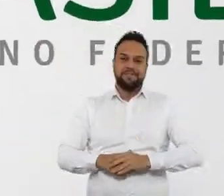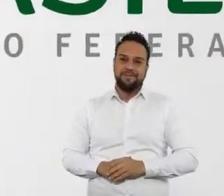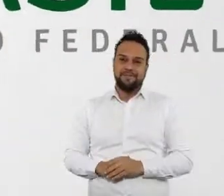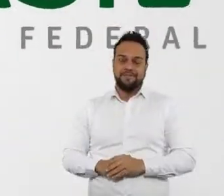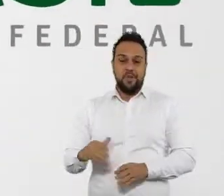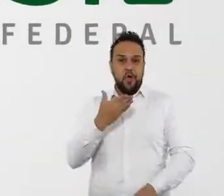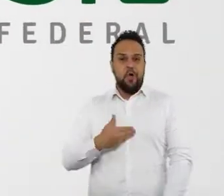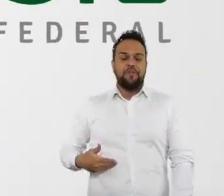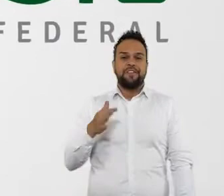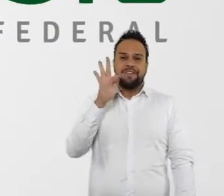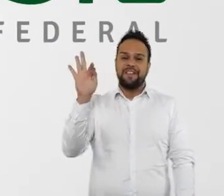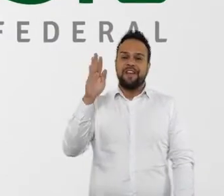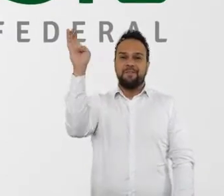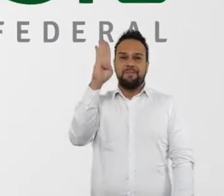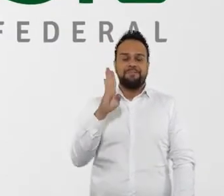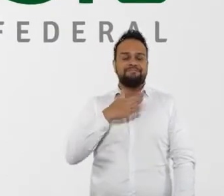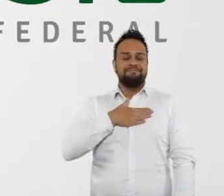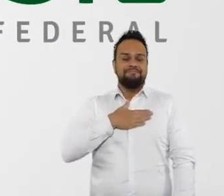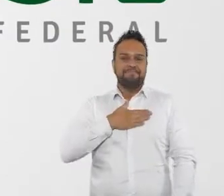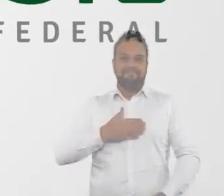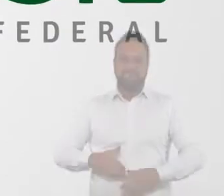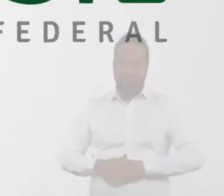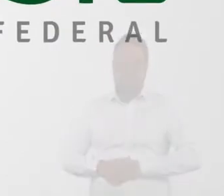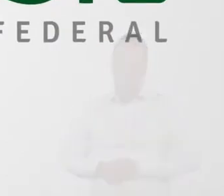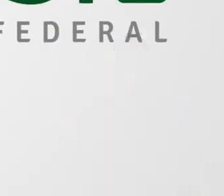Governo Federal, Pátria Amada Brasil.